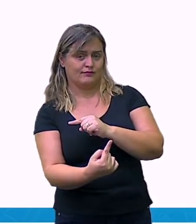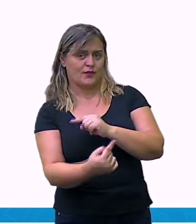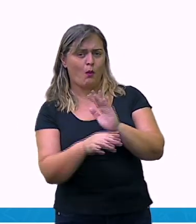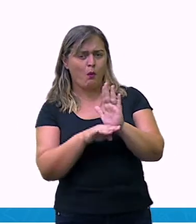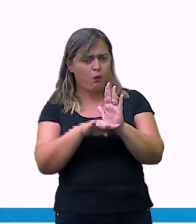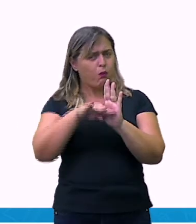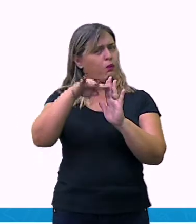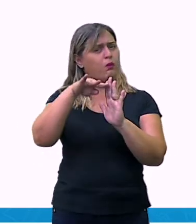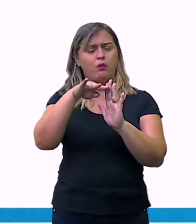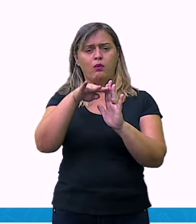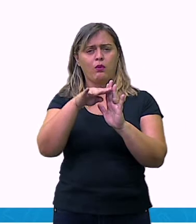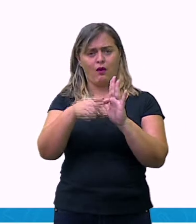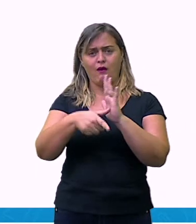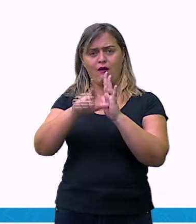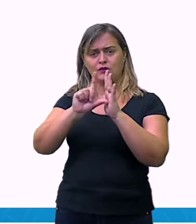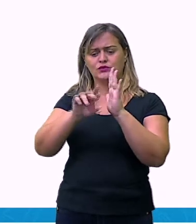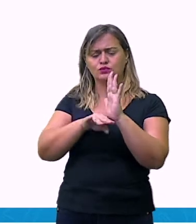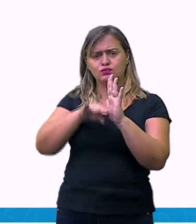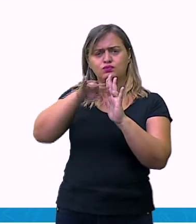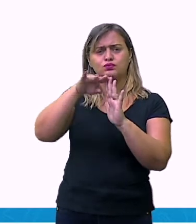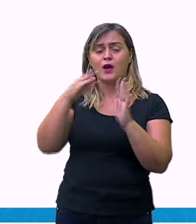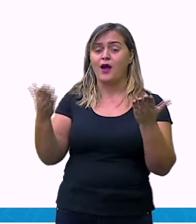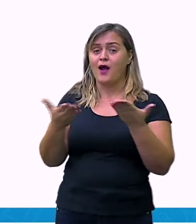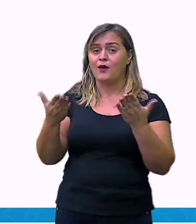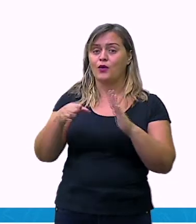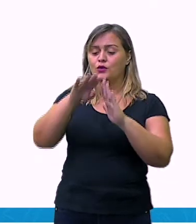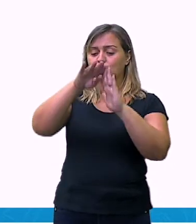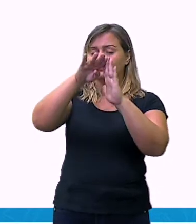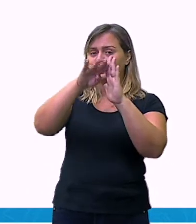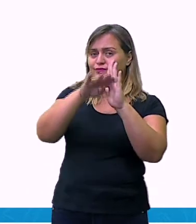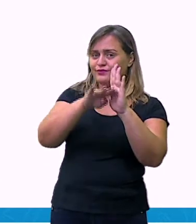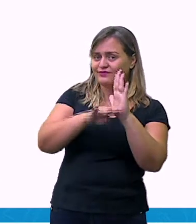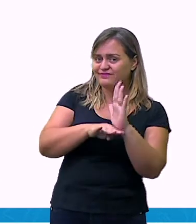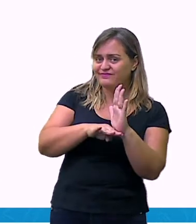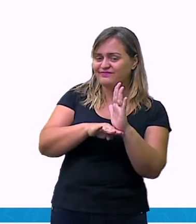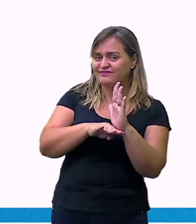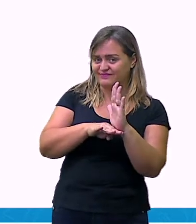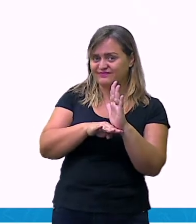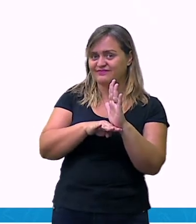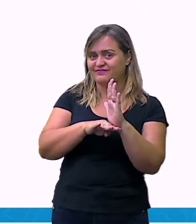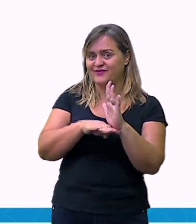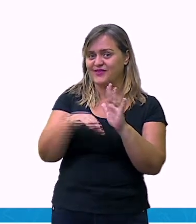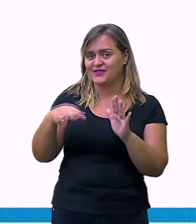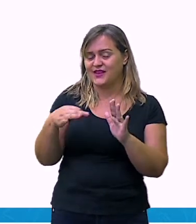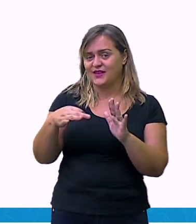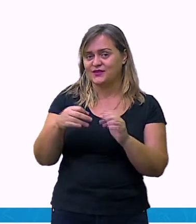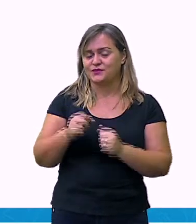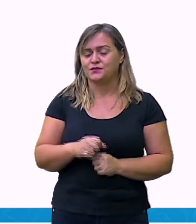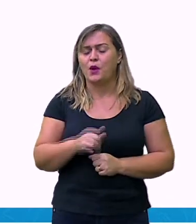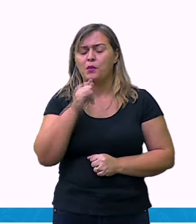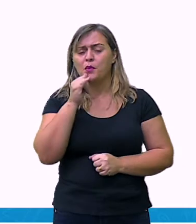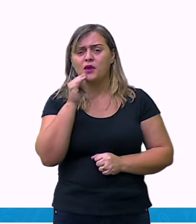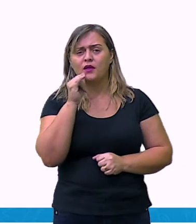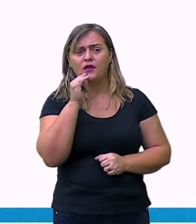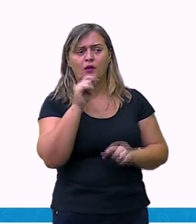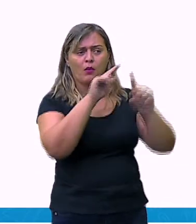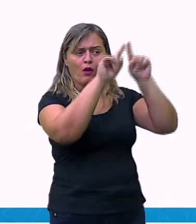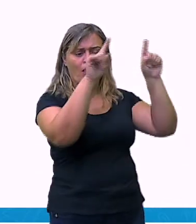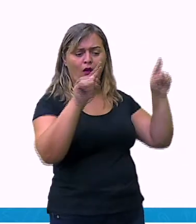vai diminuir. Então, loja vende com 30% de desconto.